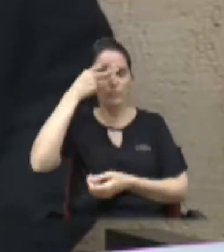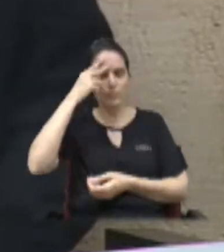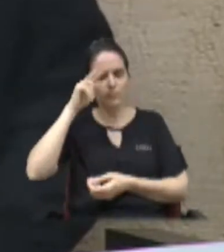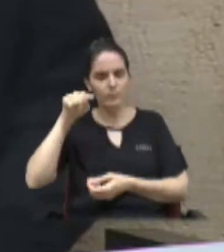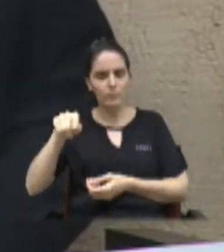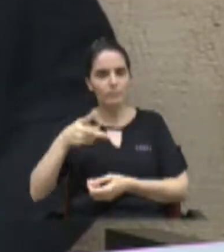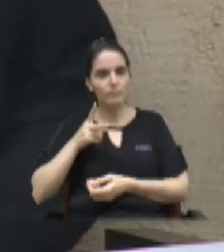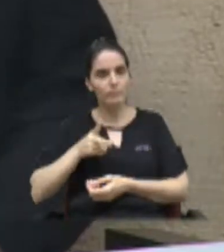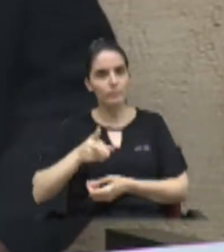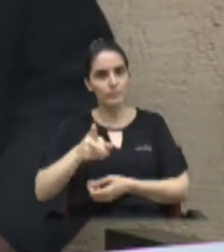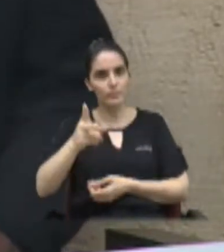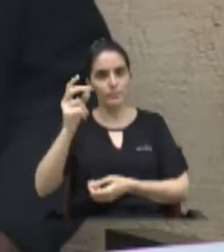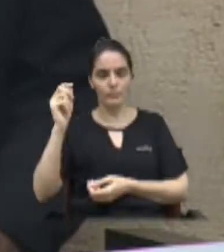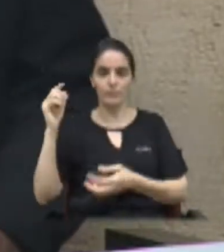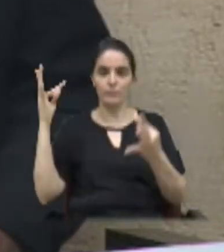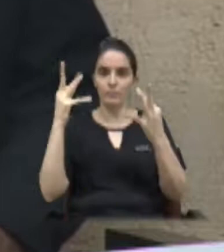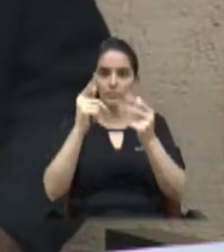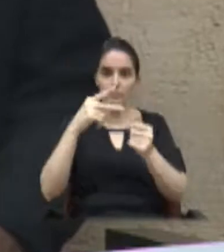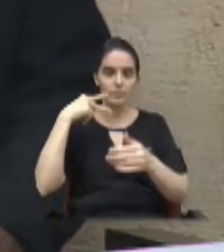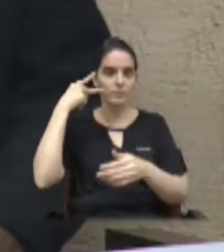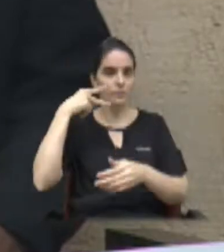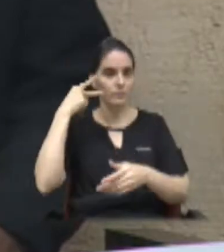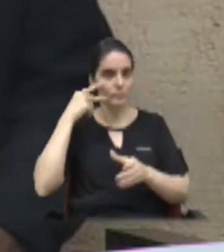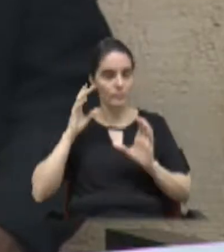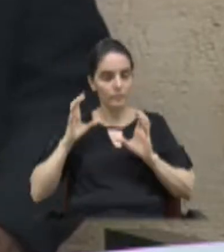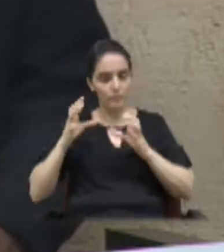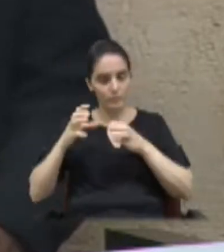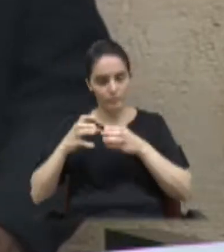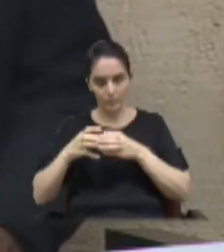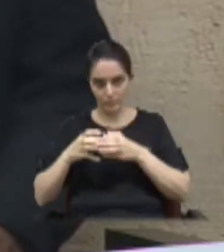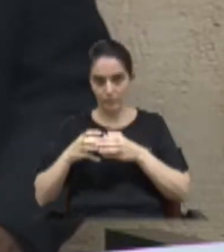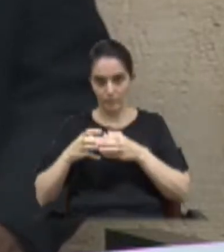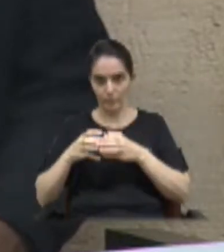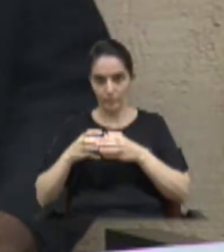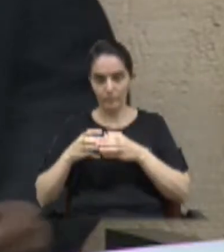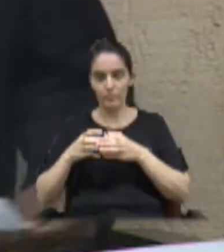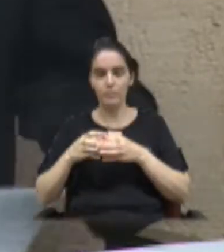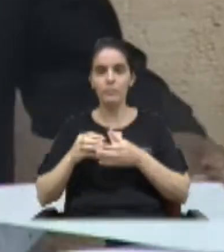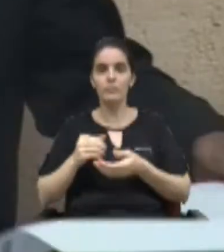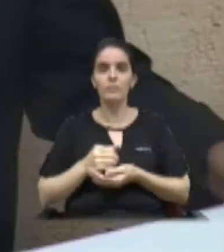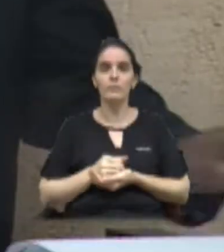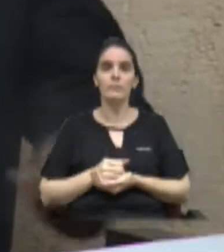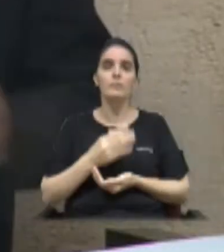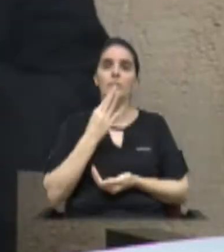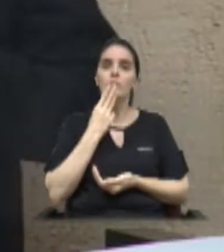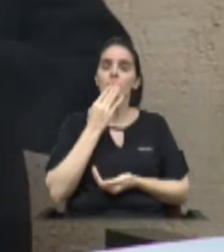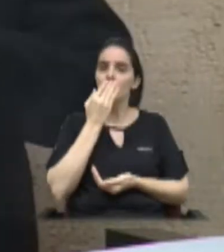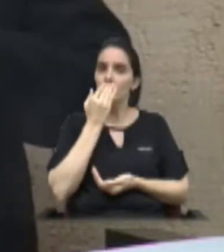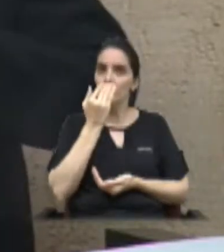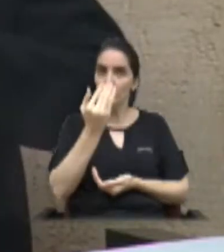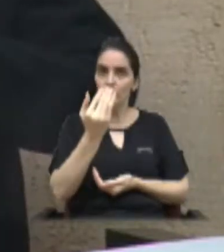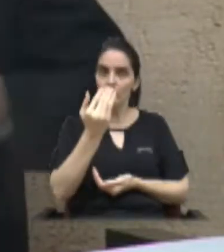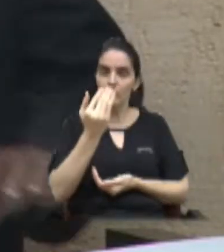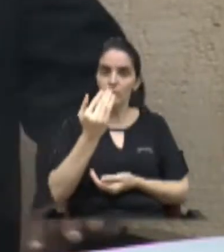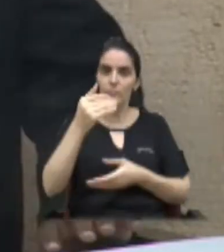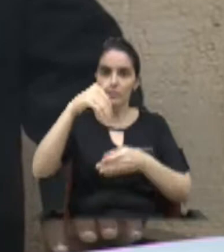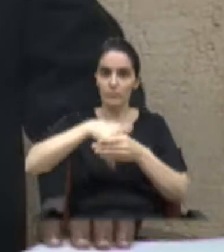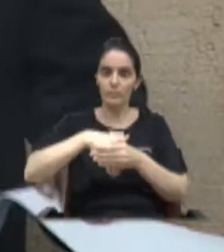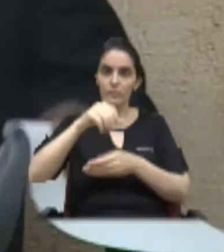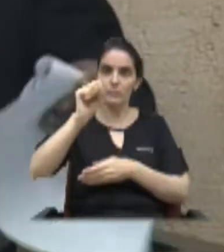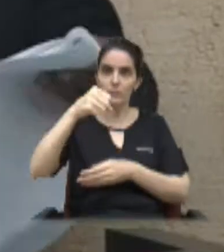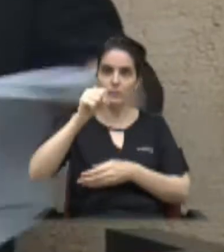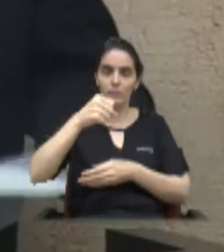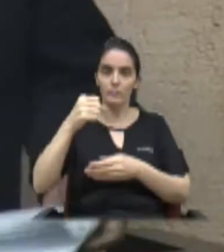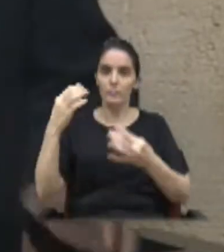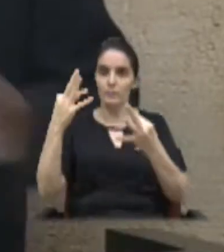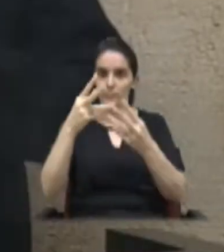compreensão de todos os nobres vereadores que compõem esta Igreja Casa de Leis, peço aqui o voto favorável